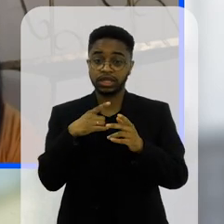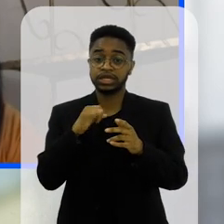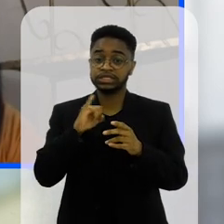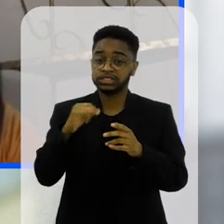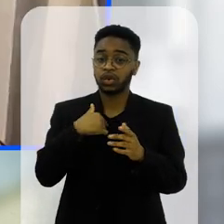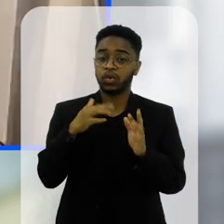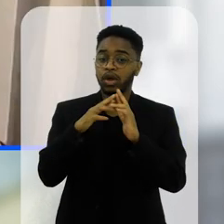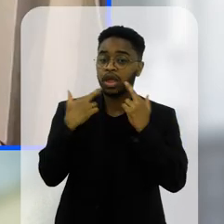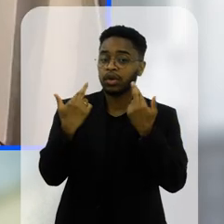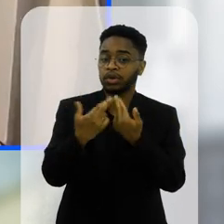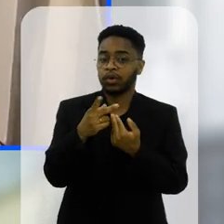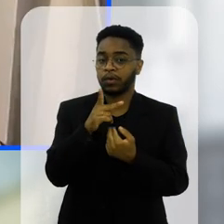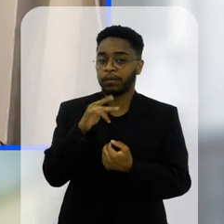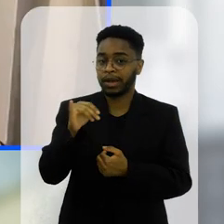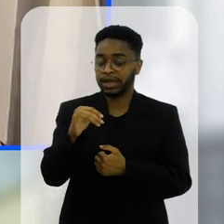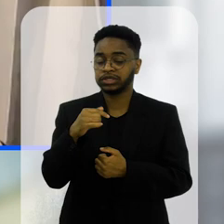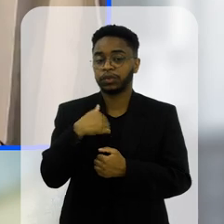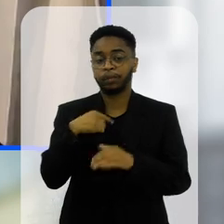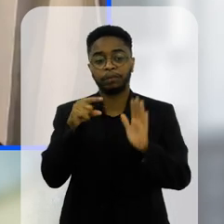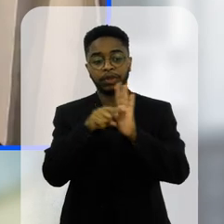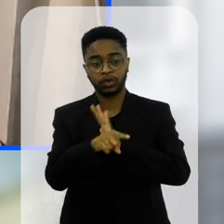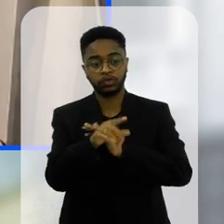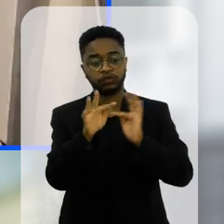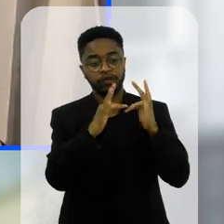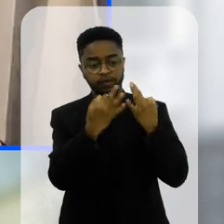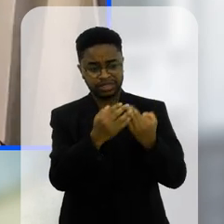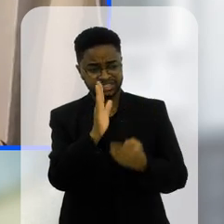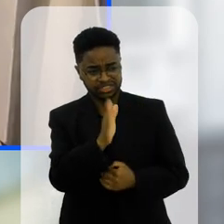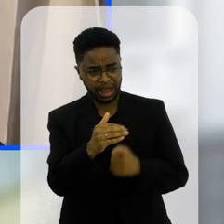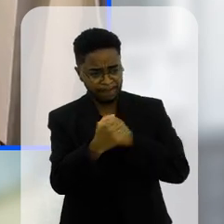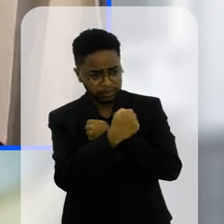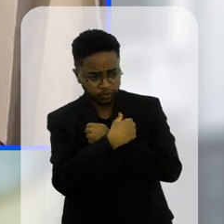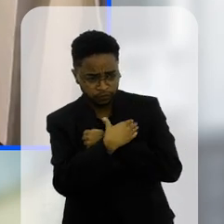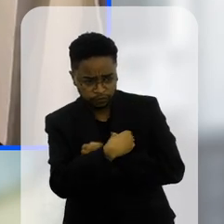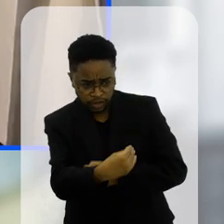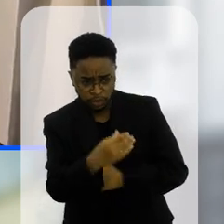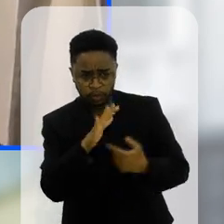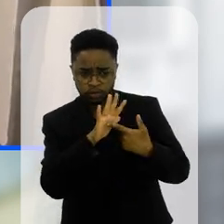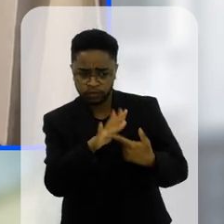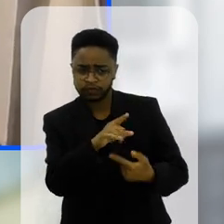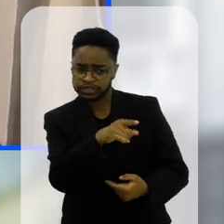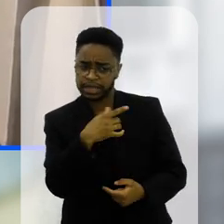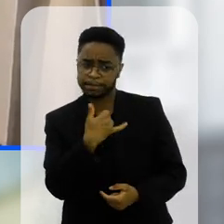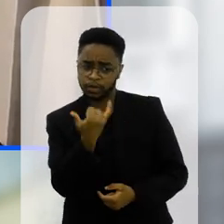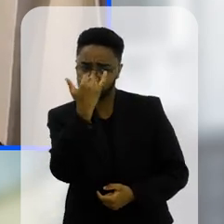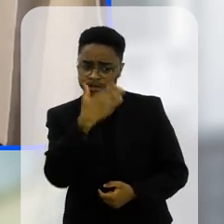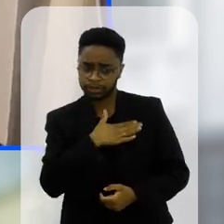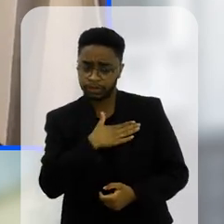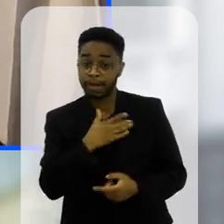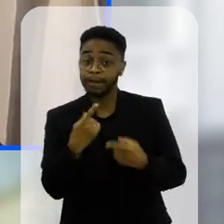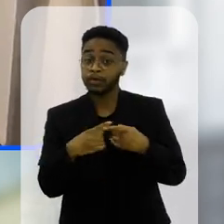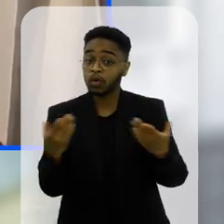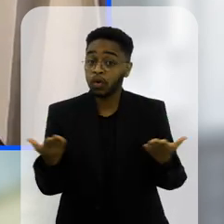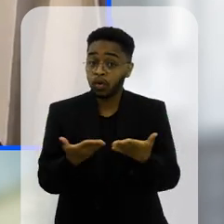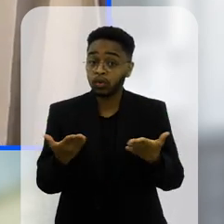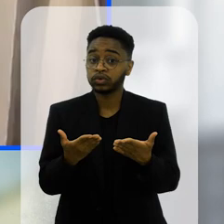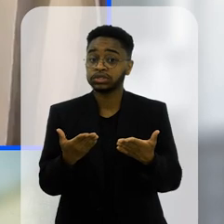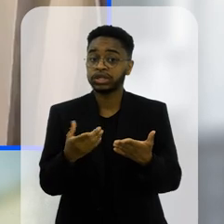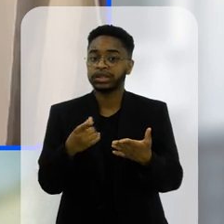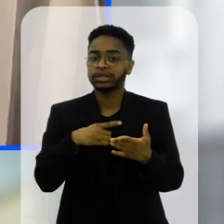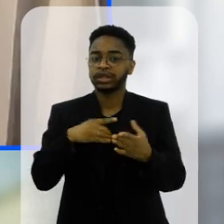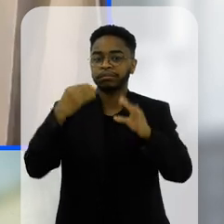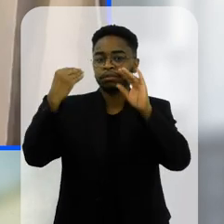vocês já abraçaram seus filhos hoje vocês já deram um beijo vocês já falaram o quanto eles são importantes porque a gente vê hoje muitas